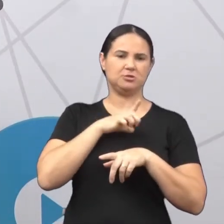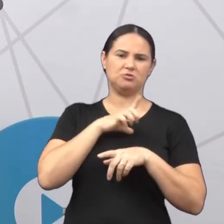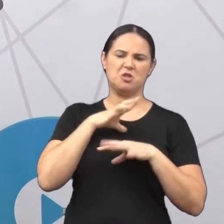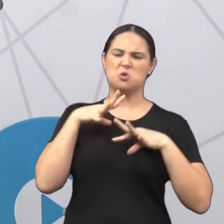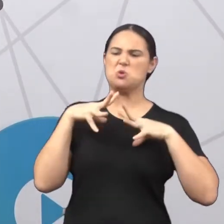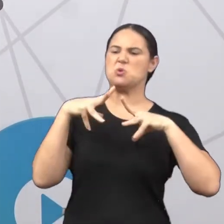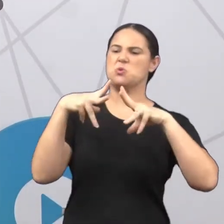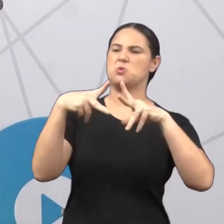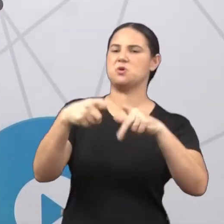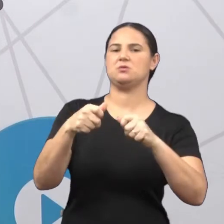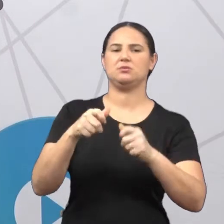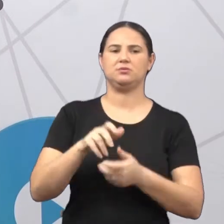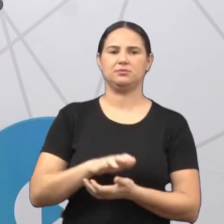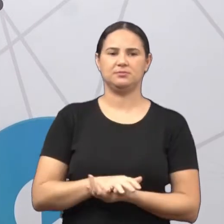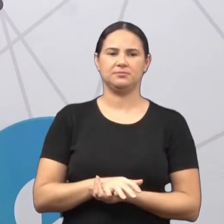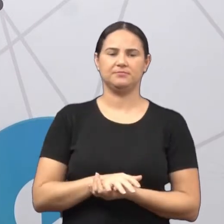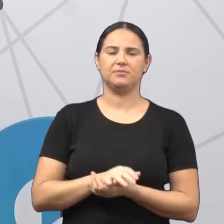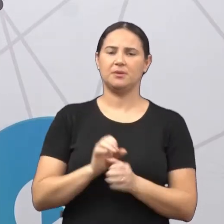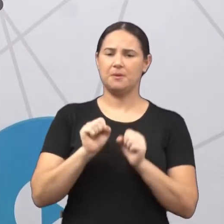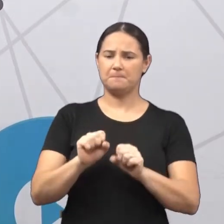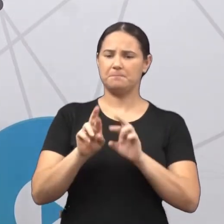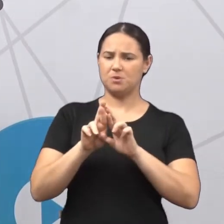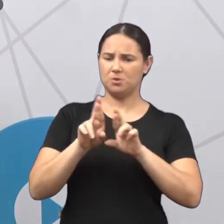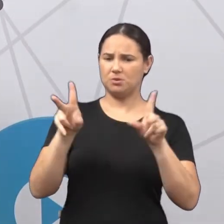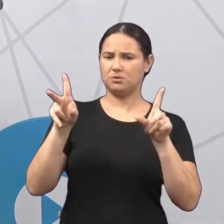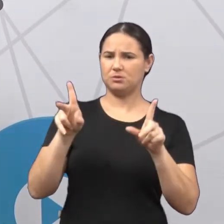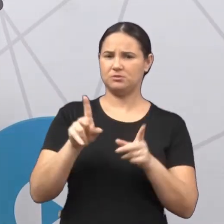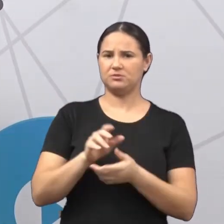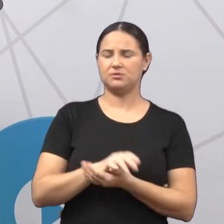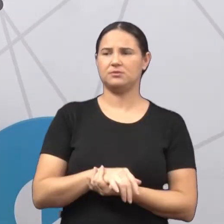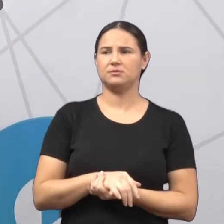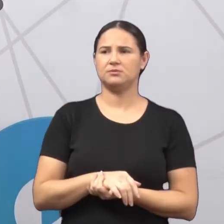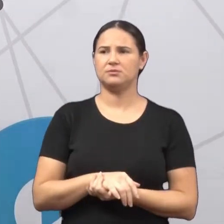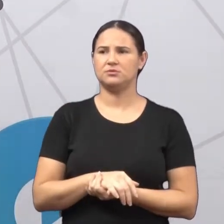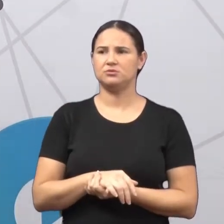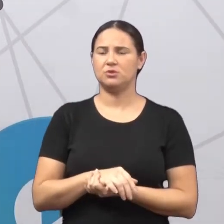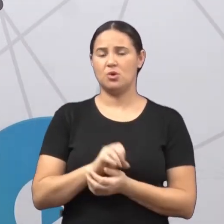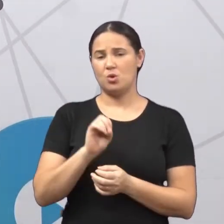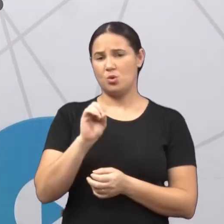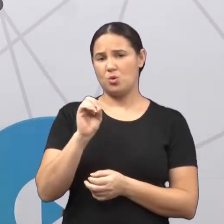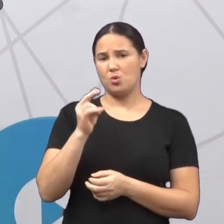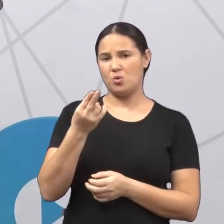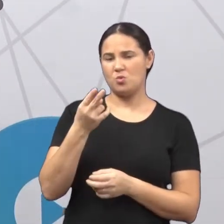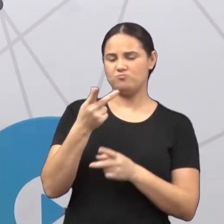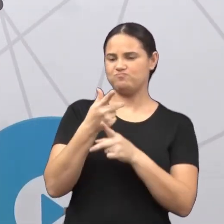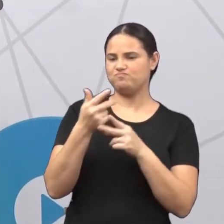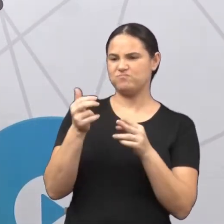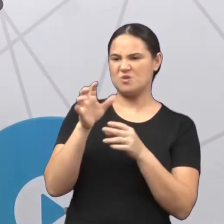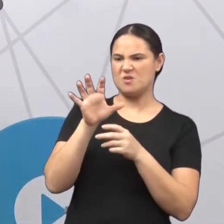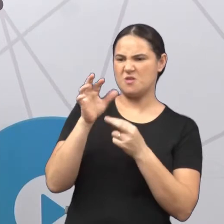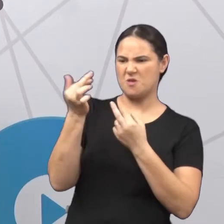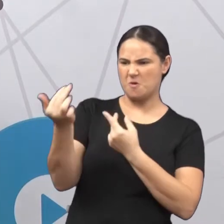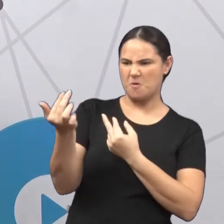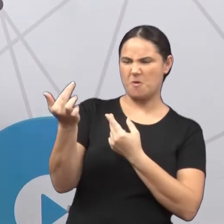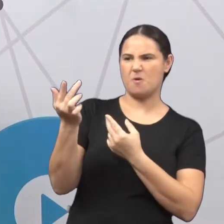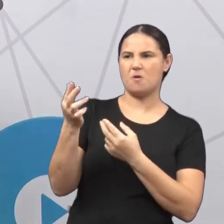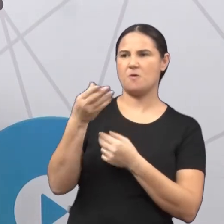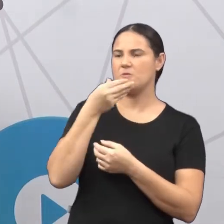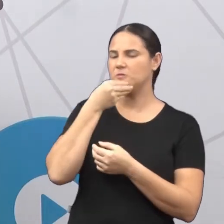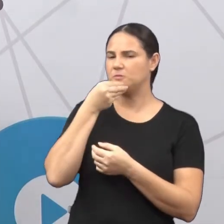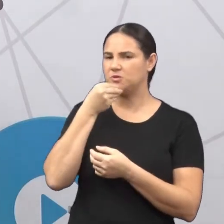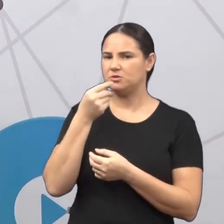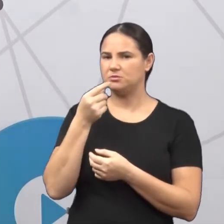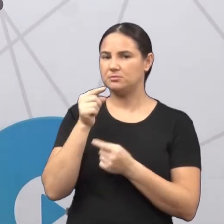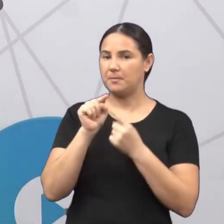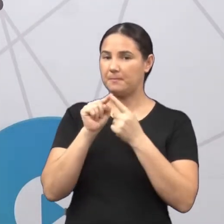tudo aquilo. Algumas coisas podem ter, outras não, ou então nenhuma daquelas coisas. Não é verdade? Nós vamos